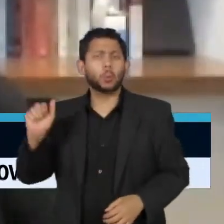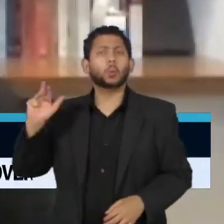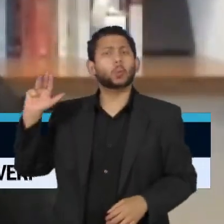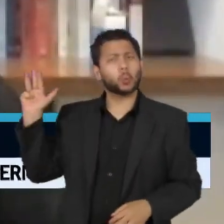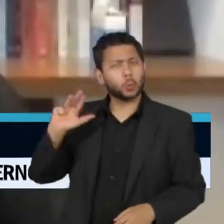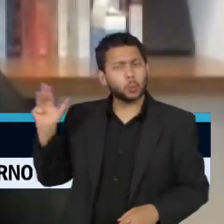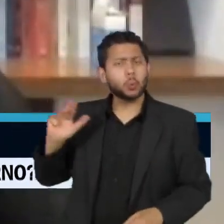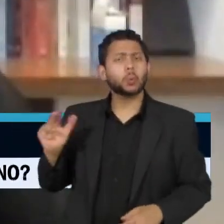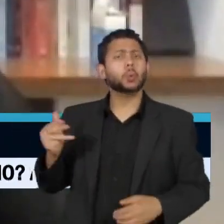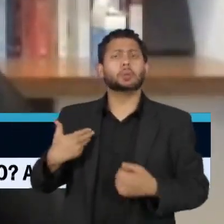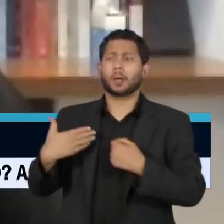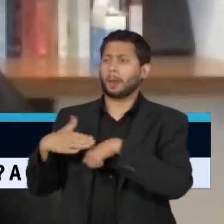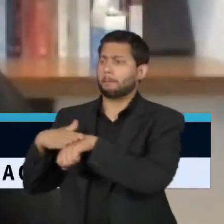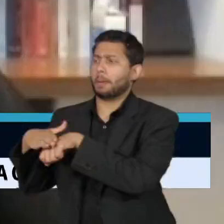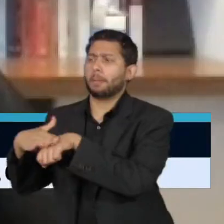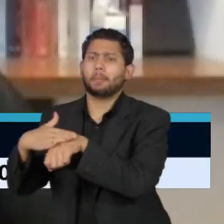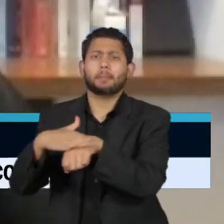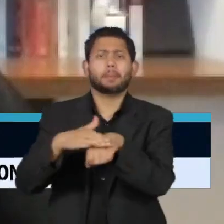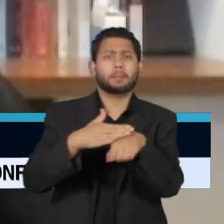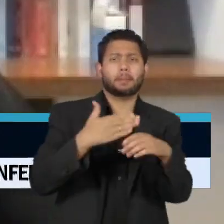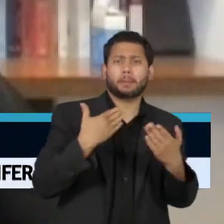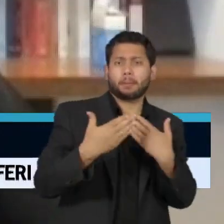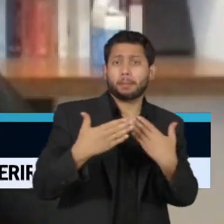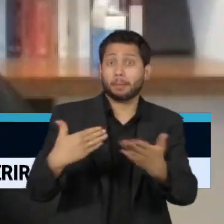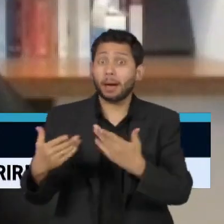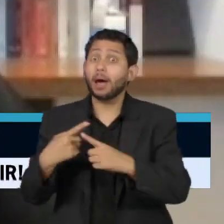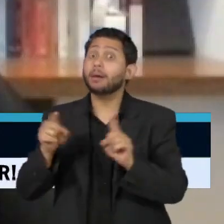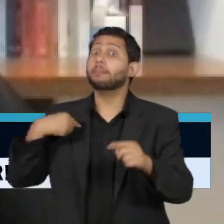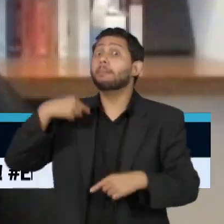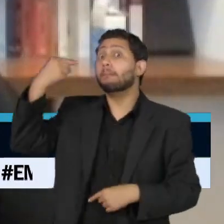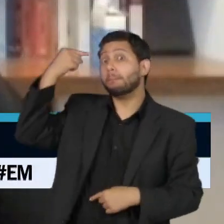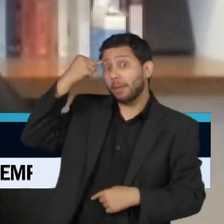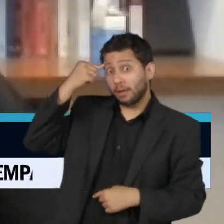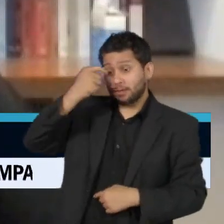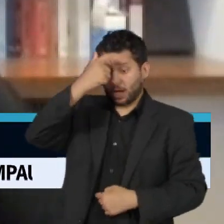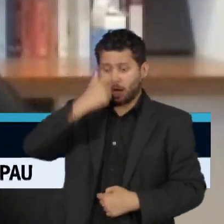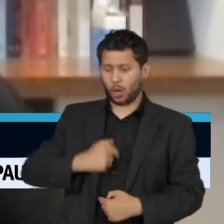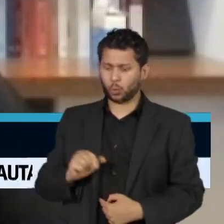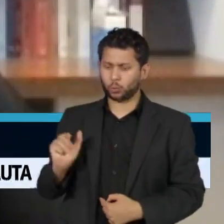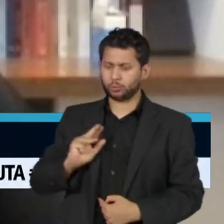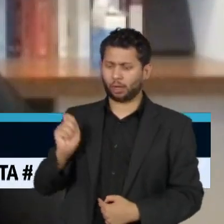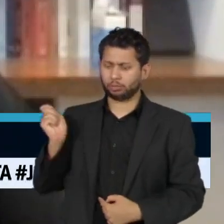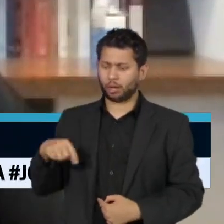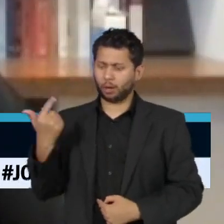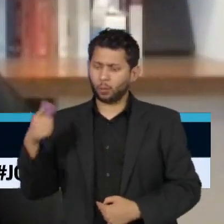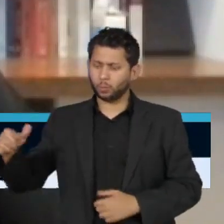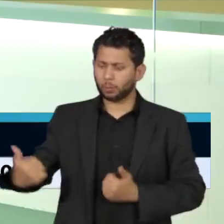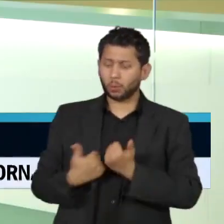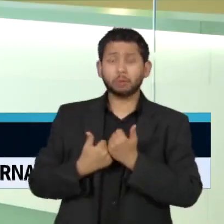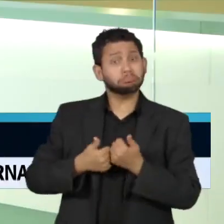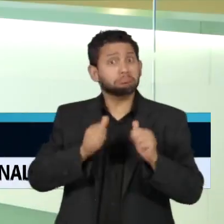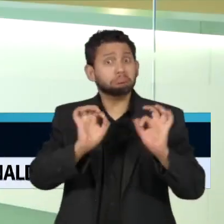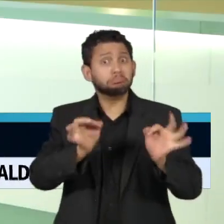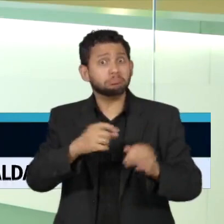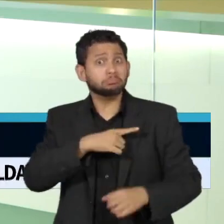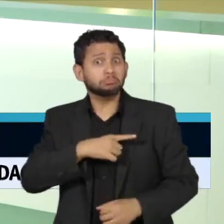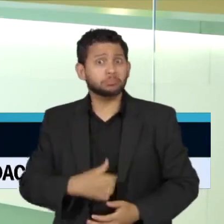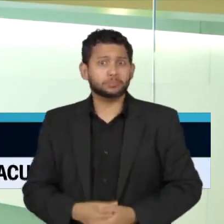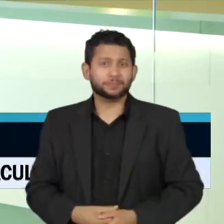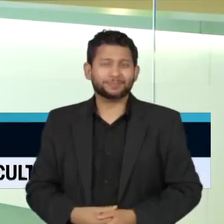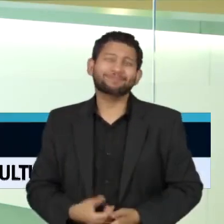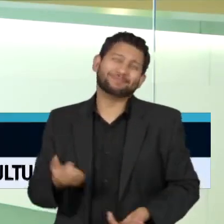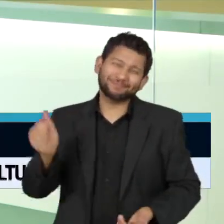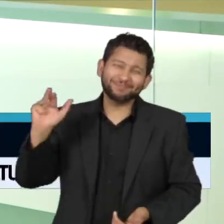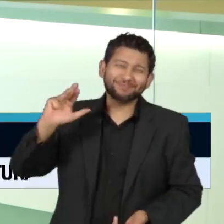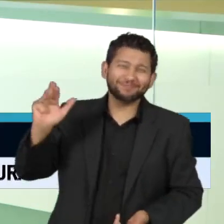contando com o capital político dele, que de fato está muito elevado. A intenção de